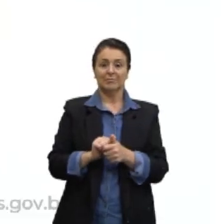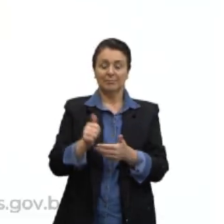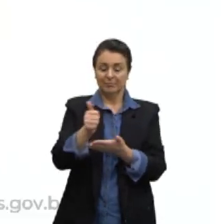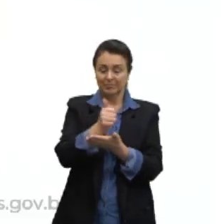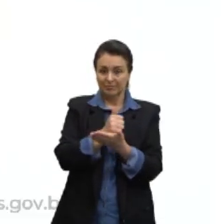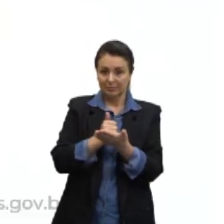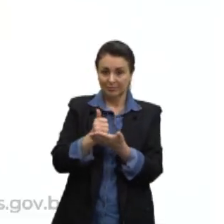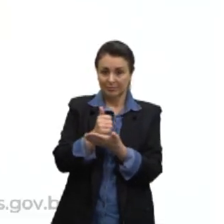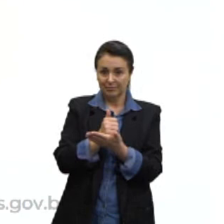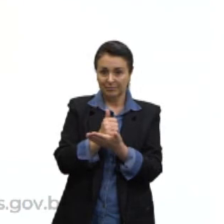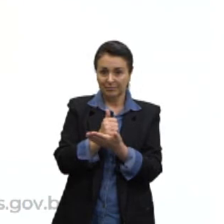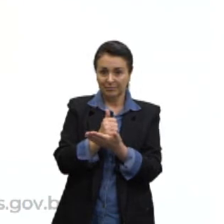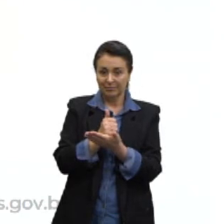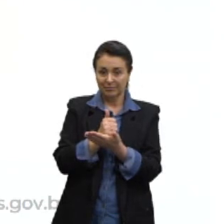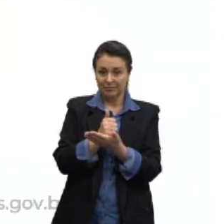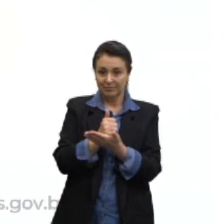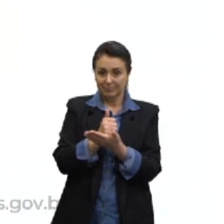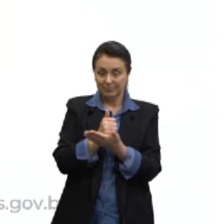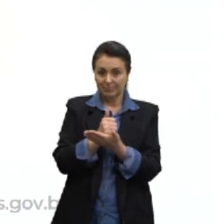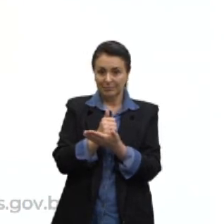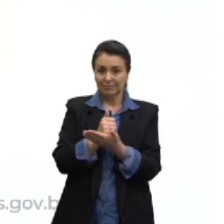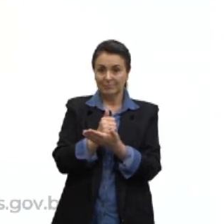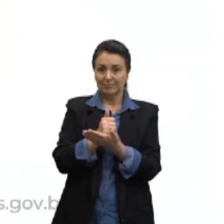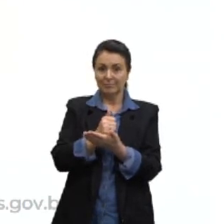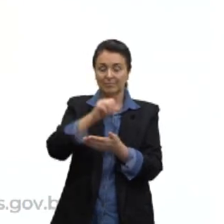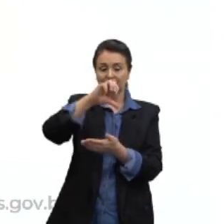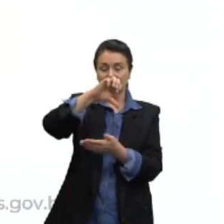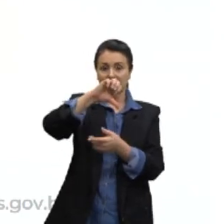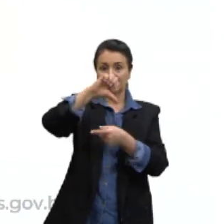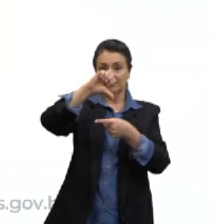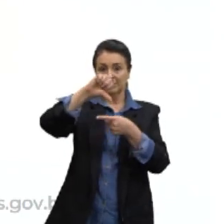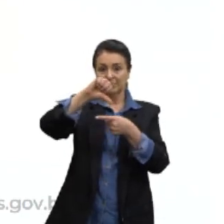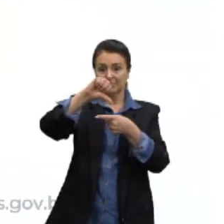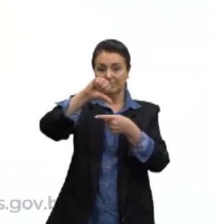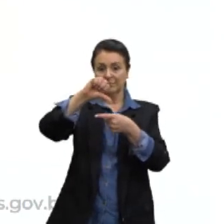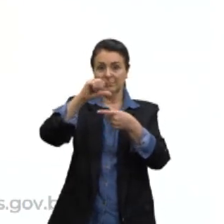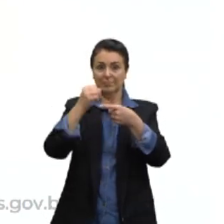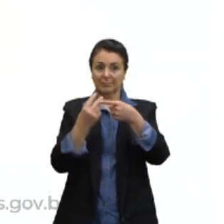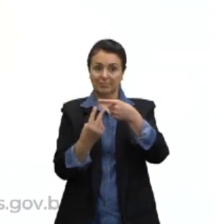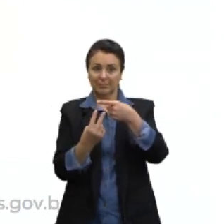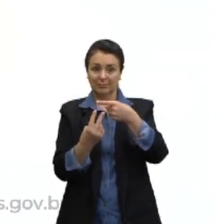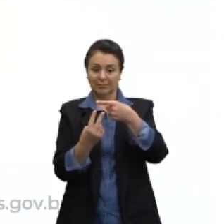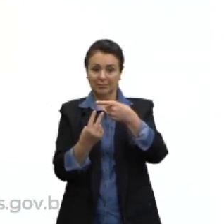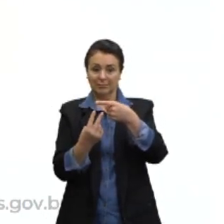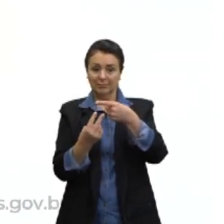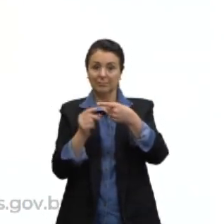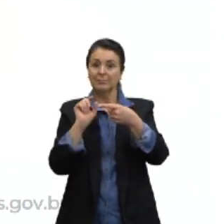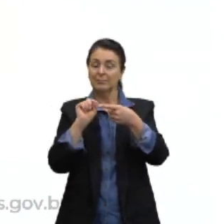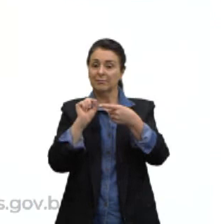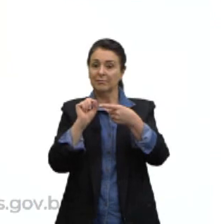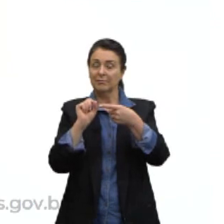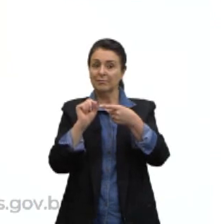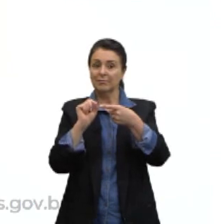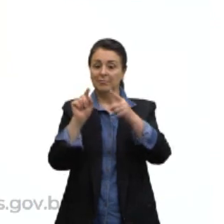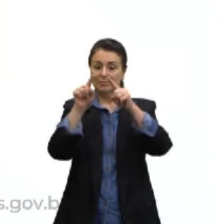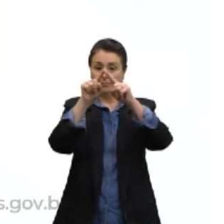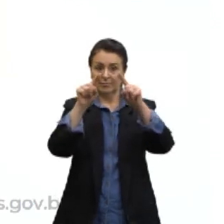base, então, é nove meios, certo? A base de quem? Da pirâmide.